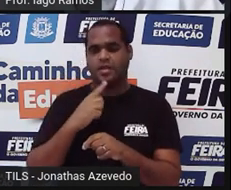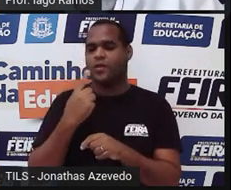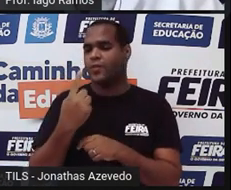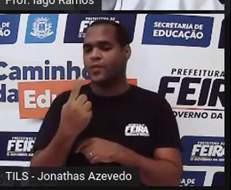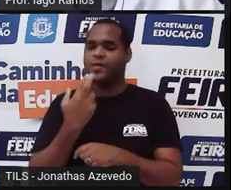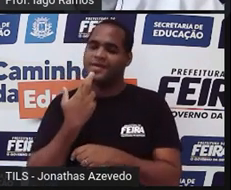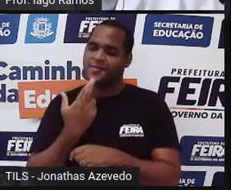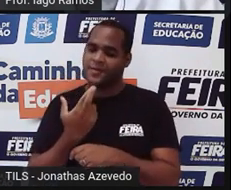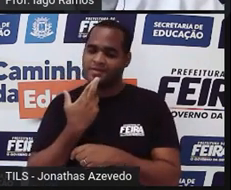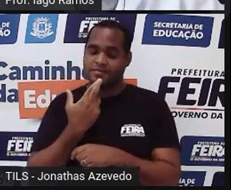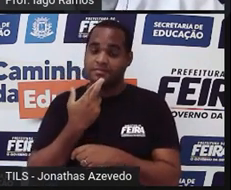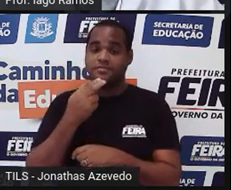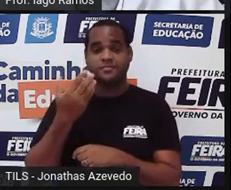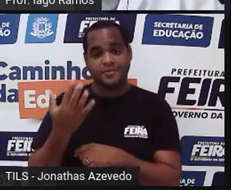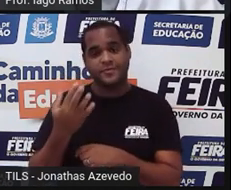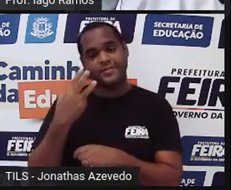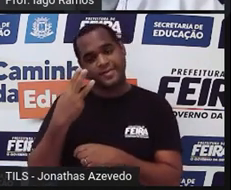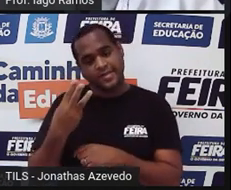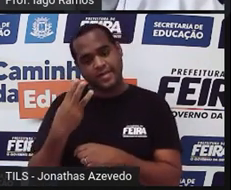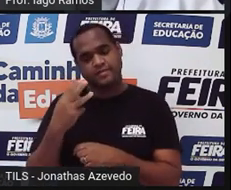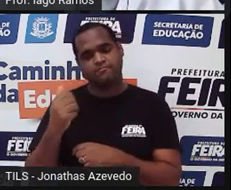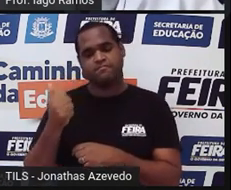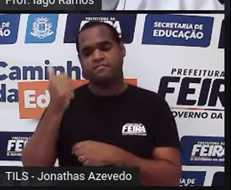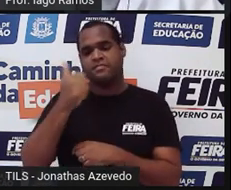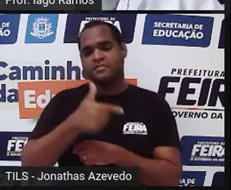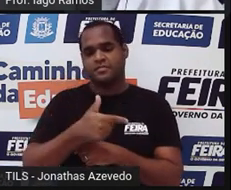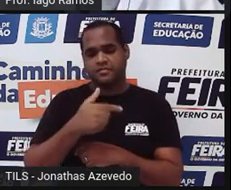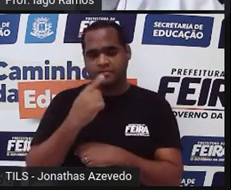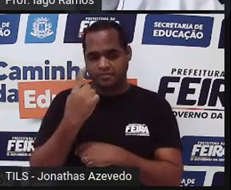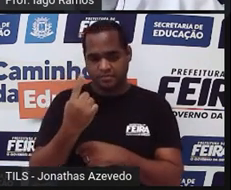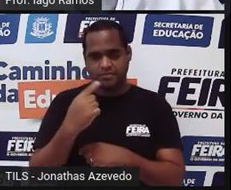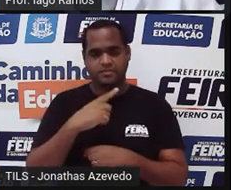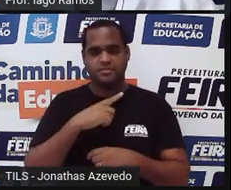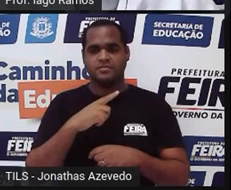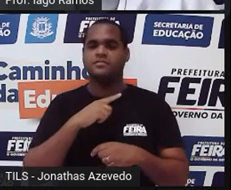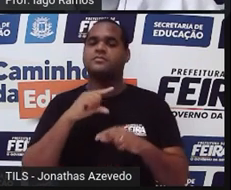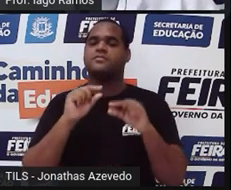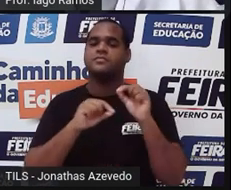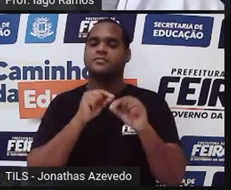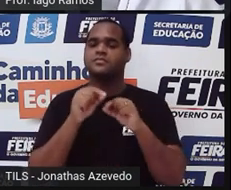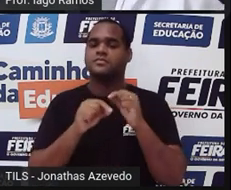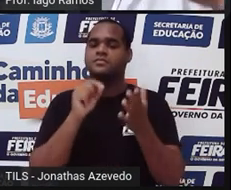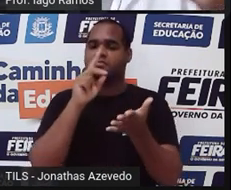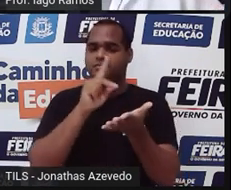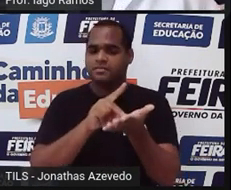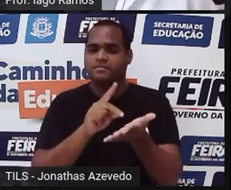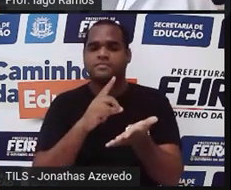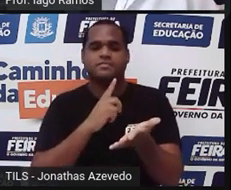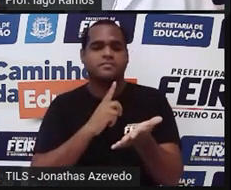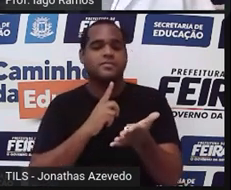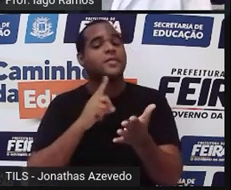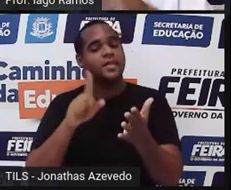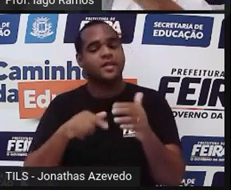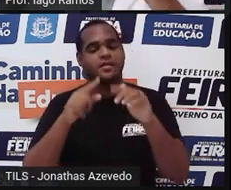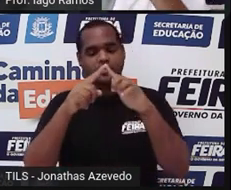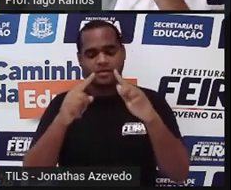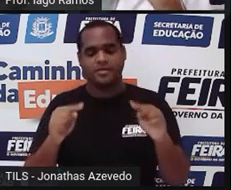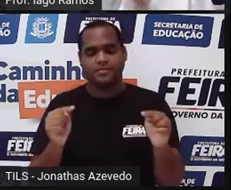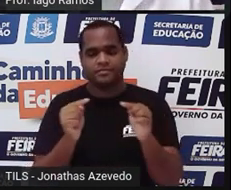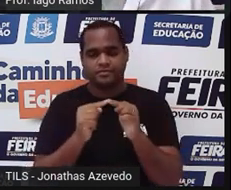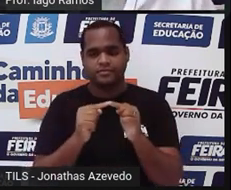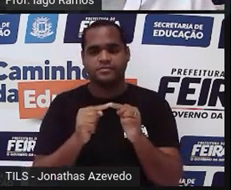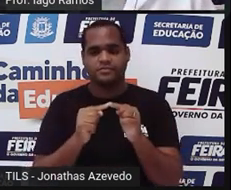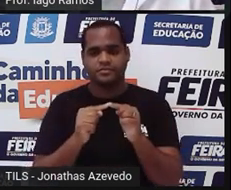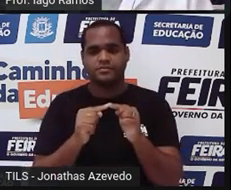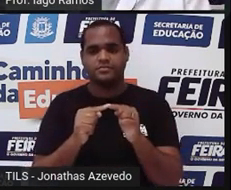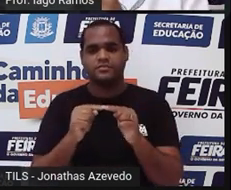Então, 3 é maior do que 1. Certo? Então, essa é a condição de existência de um triângulo. acontecendo aí